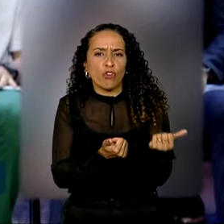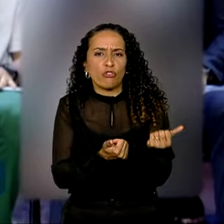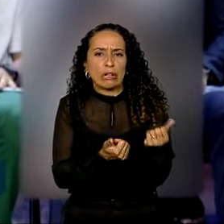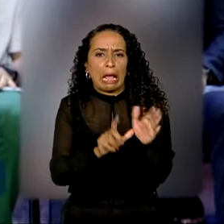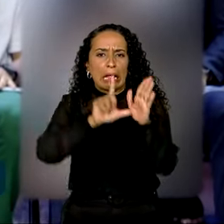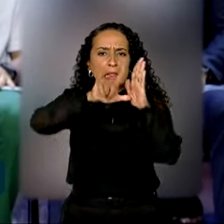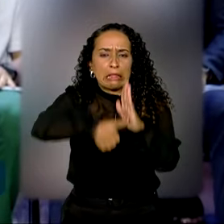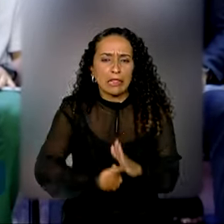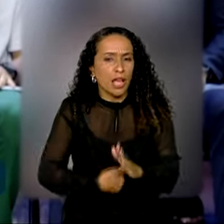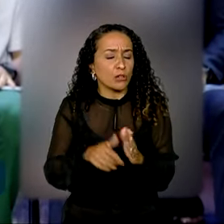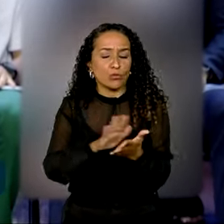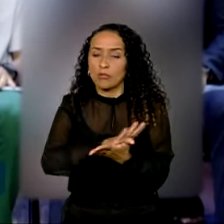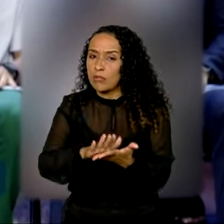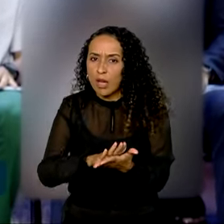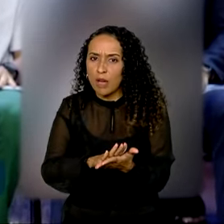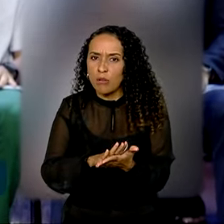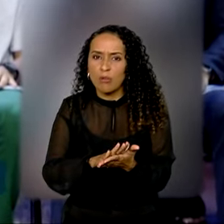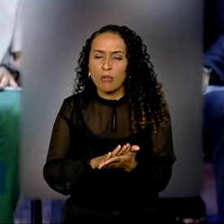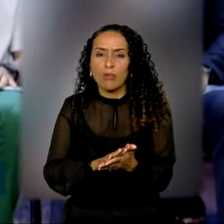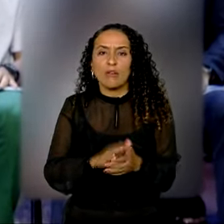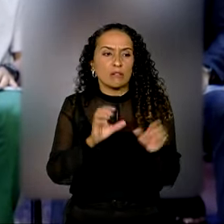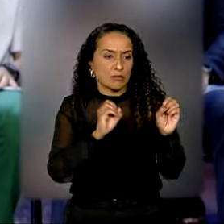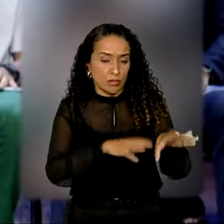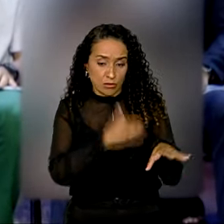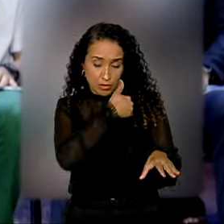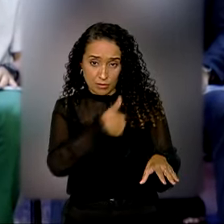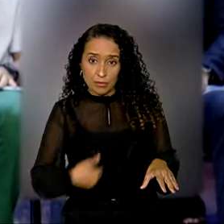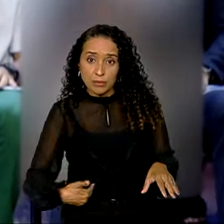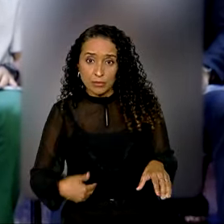deixar para trás nenhum jovem na educação pública desse país. Obrigado.